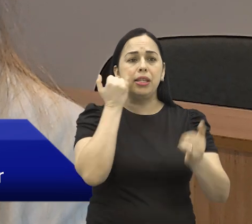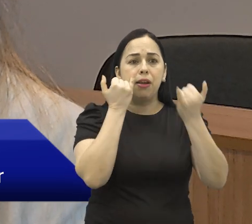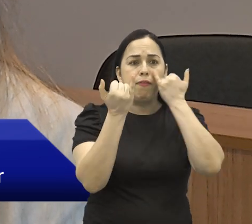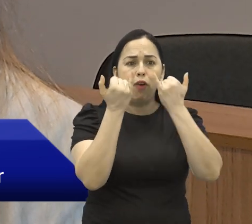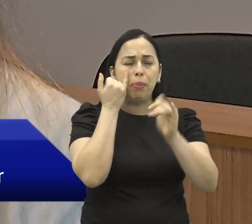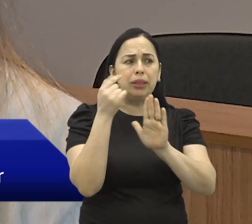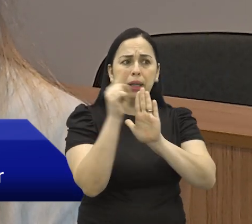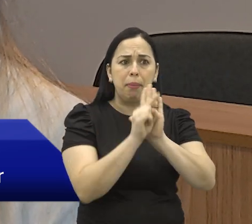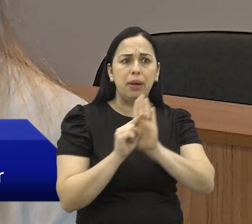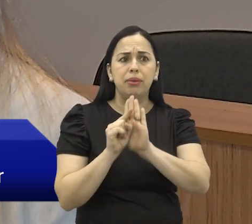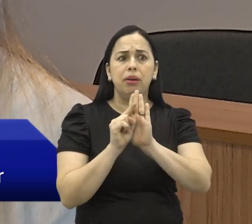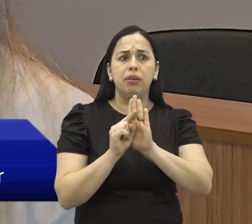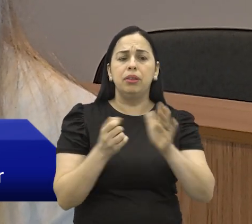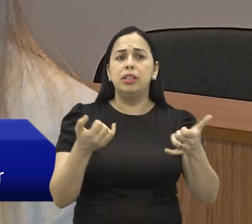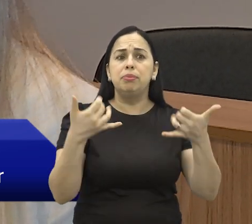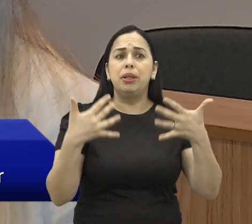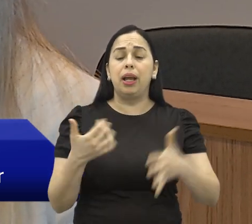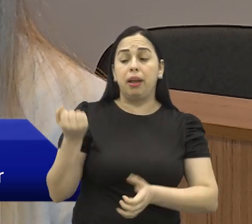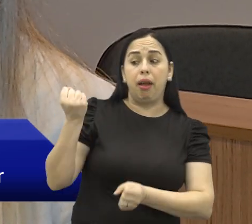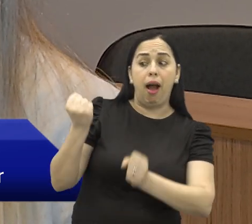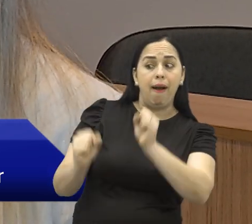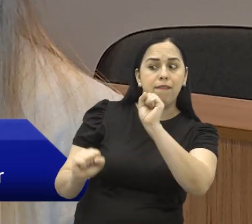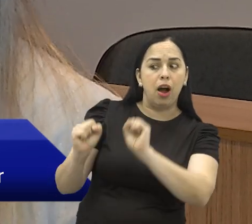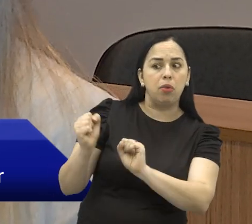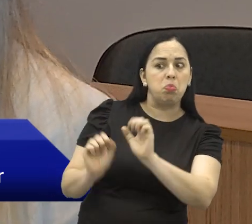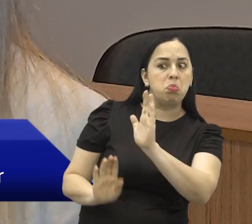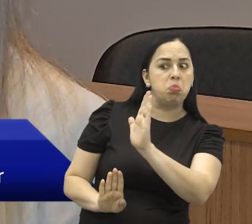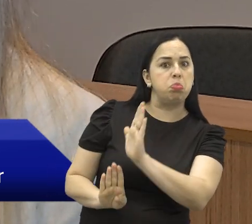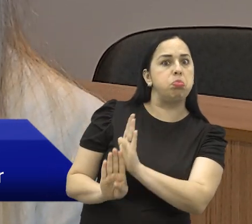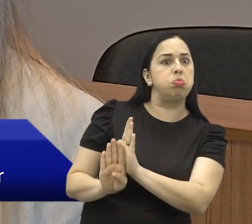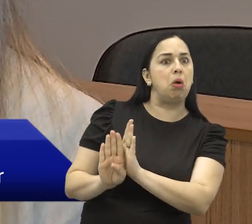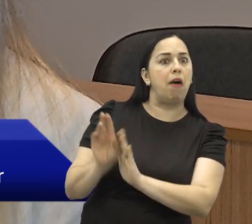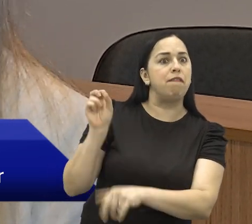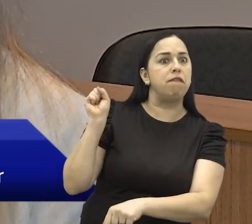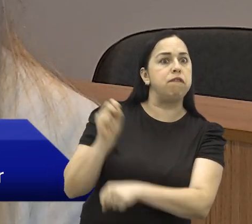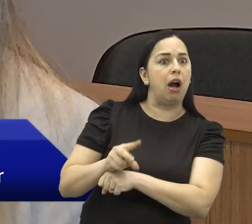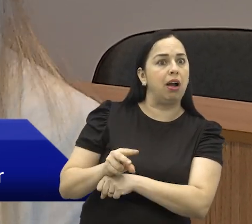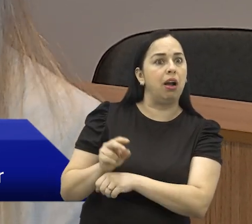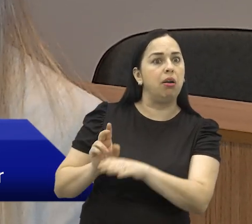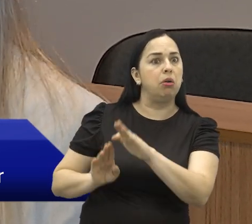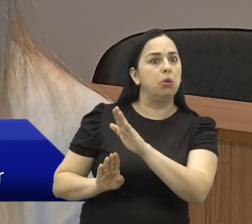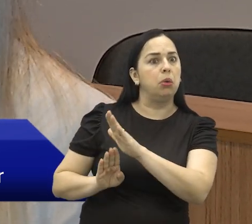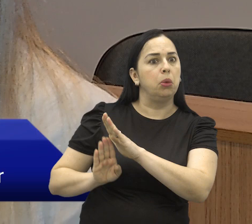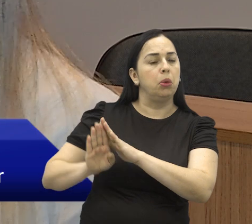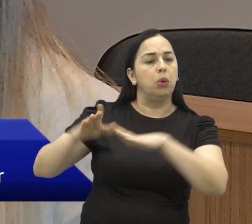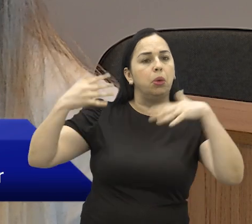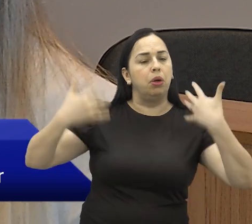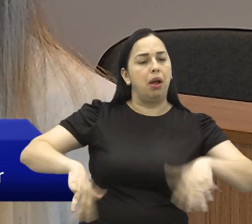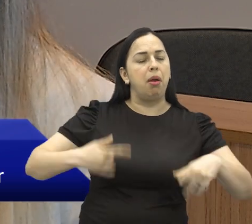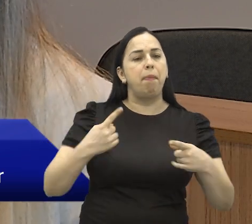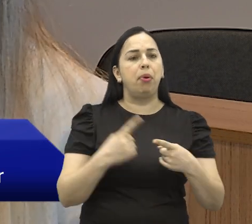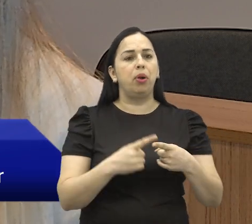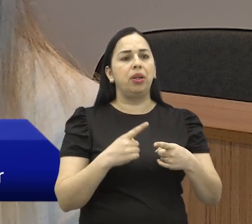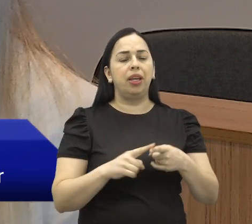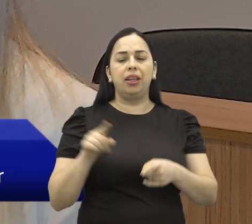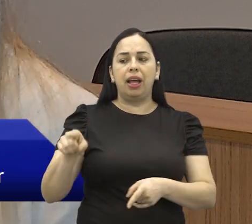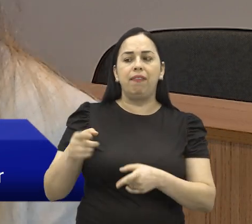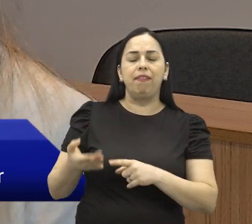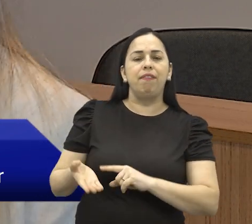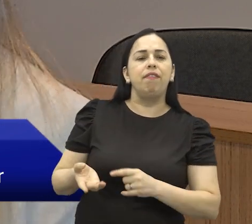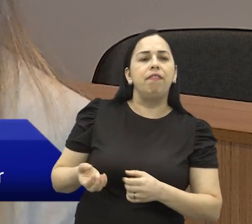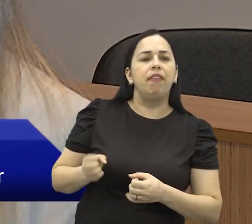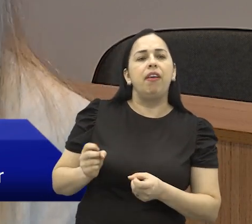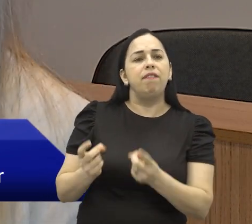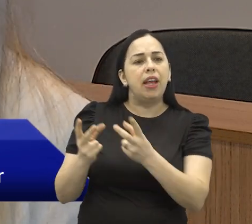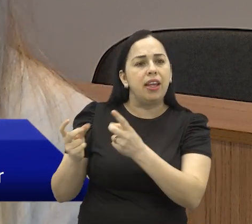apontou justamente isso, que o setor de indústria é o que está puxando as principais vagas. É muito por causa do comércio eletrônico,